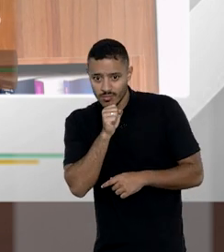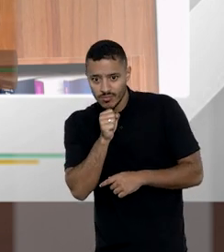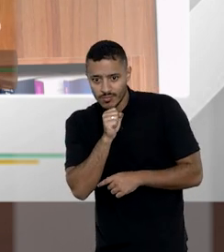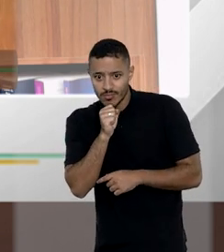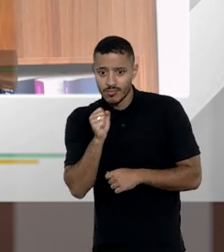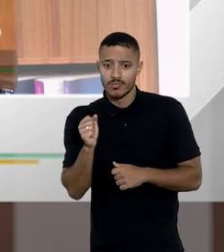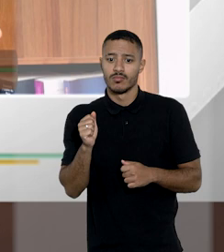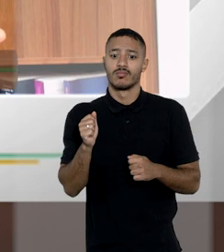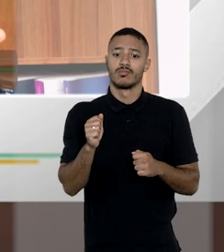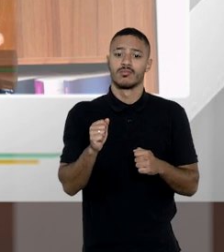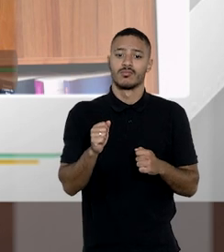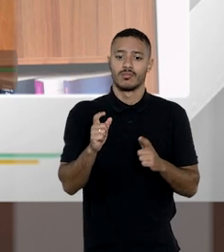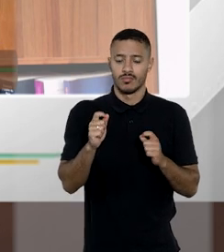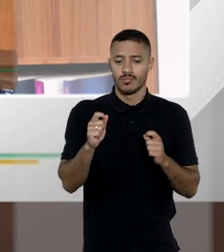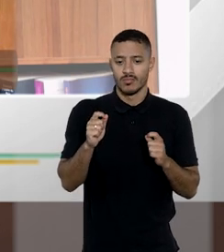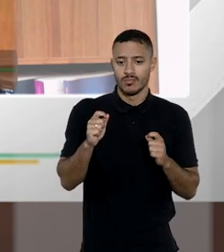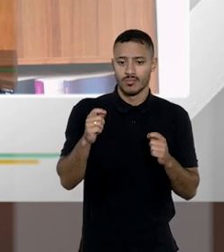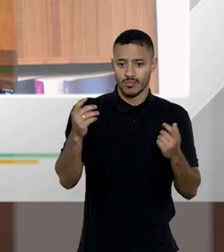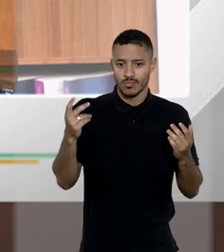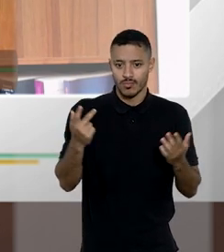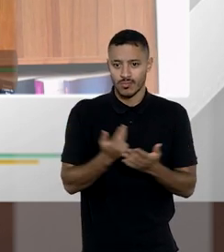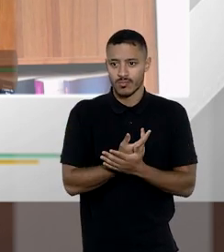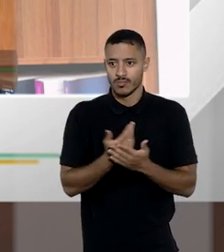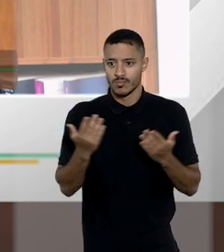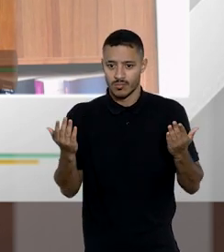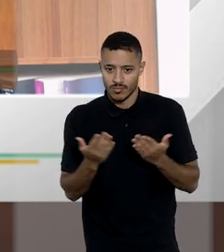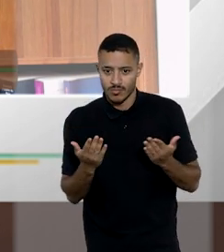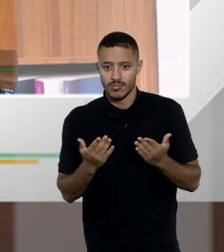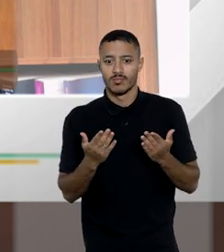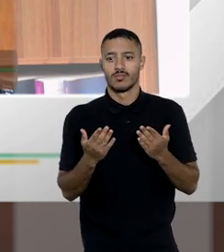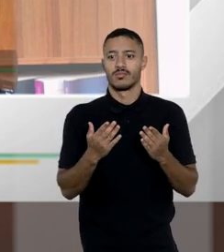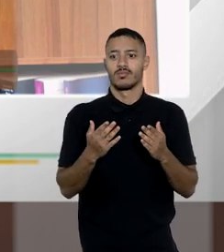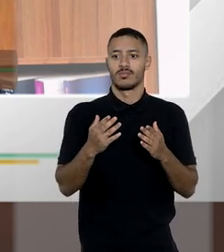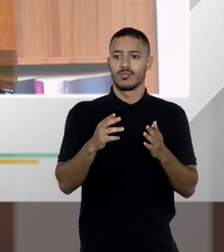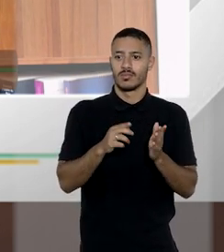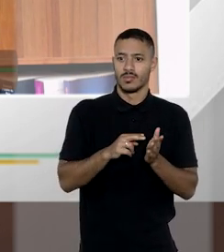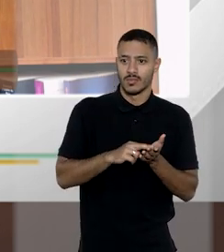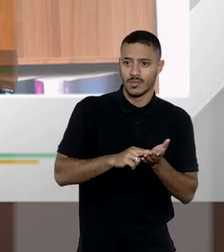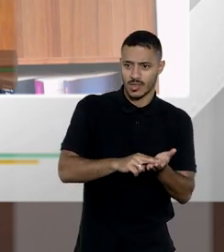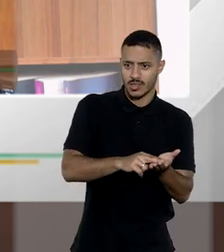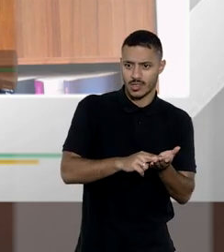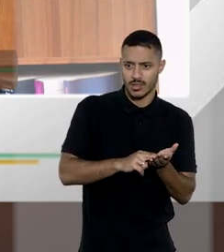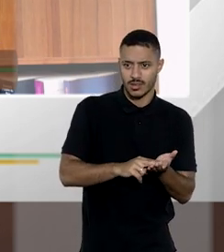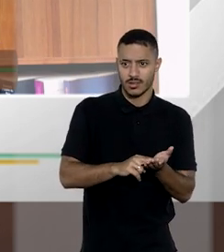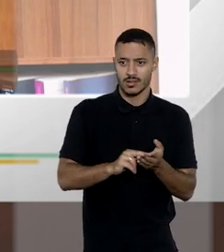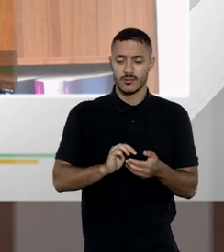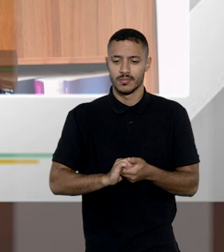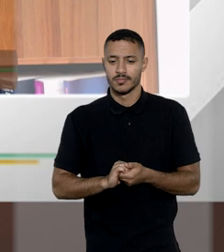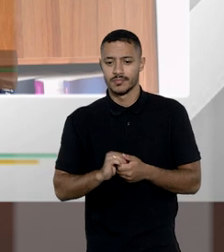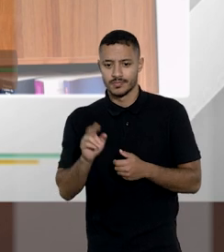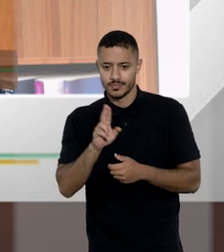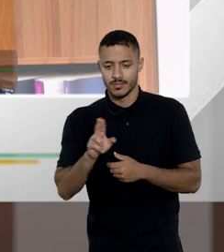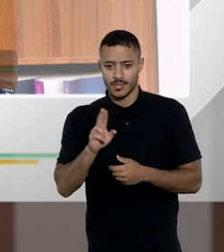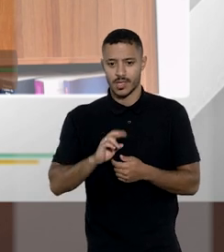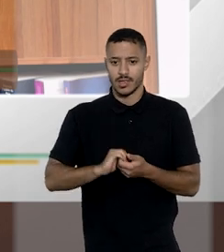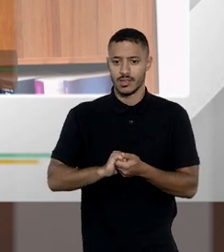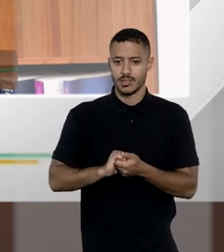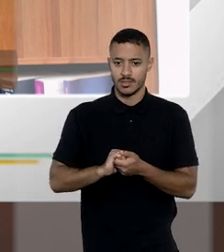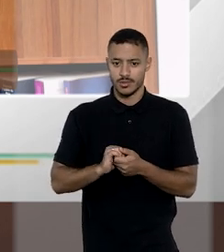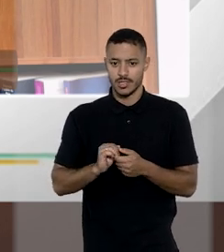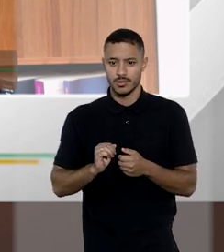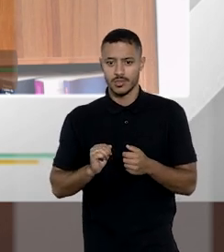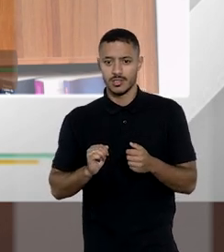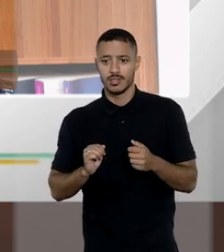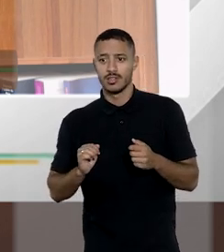trocavam em correspondências via correio do que acontece hoje em directs ou em outros aplicativos que as pessoas utilizam então